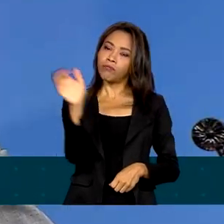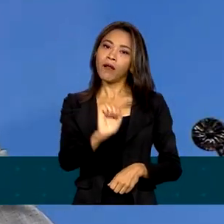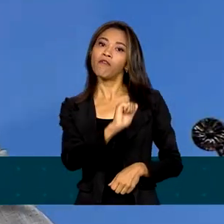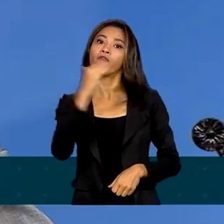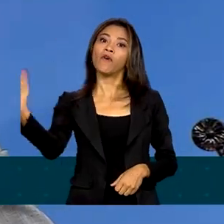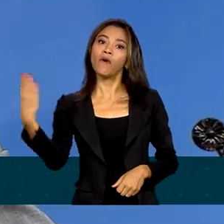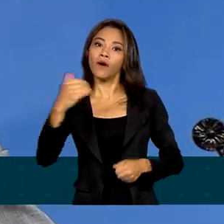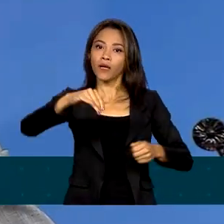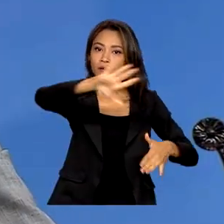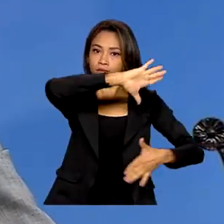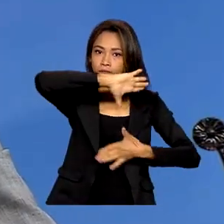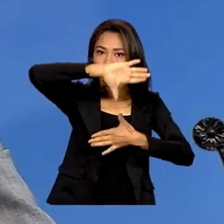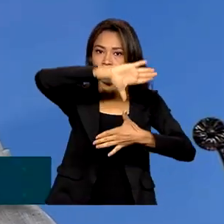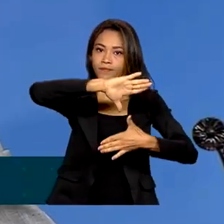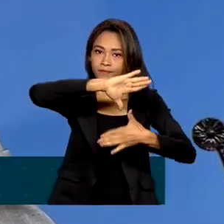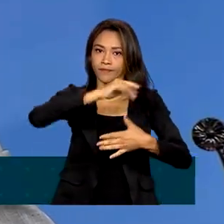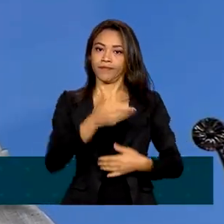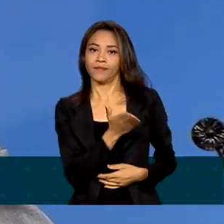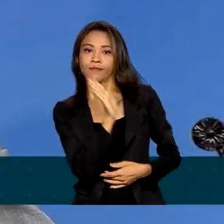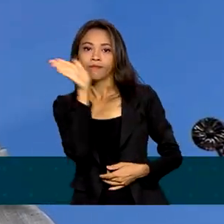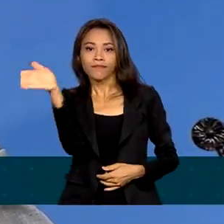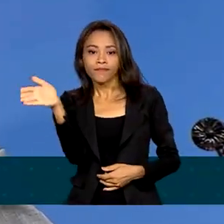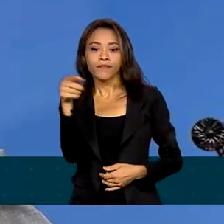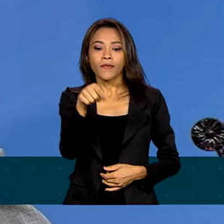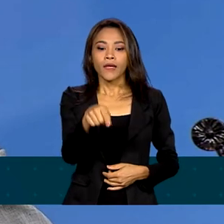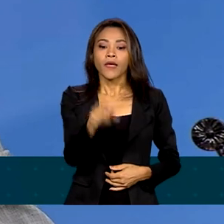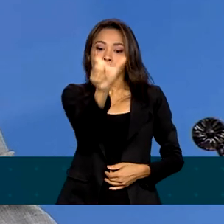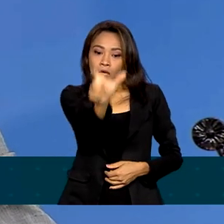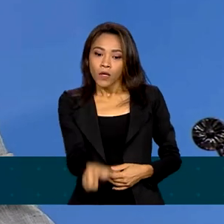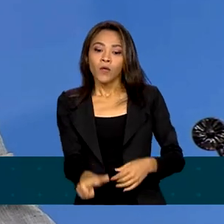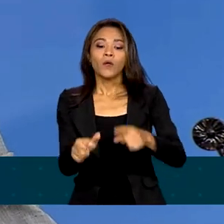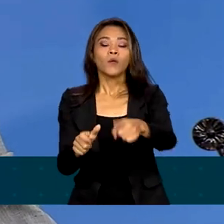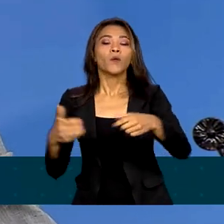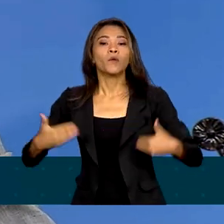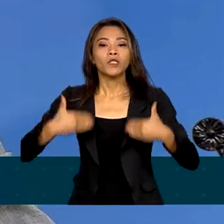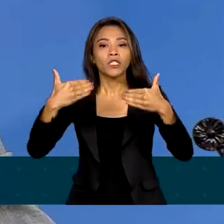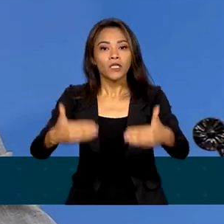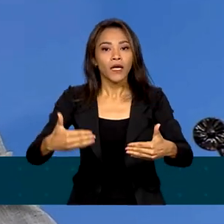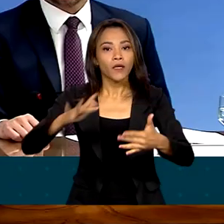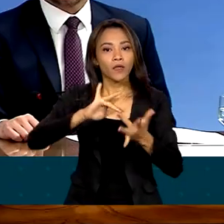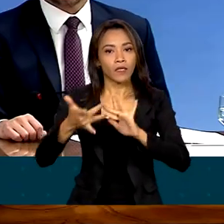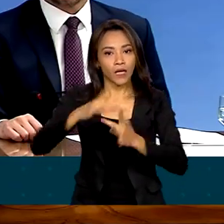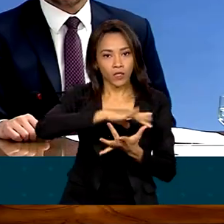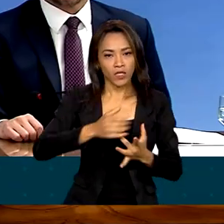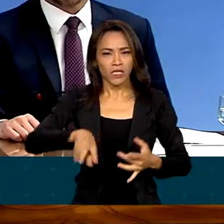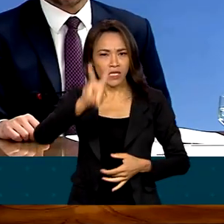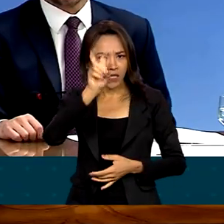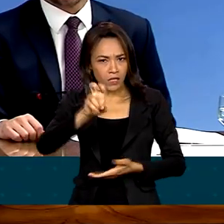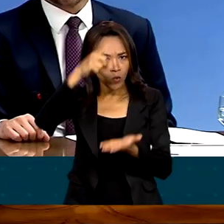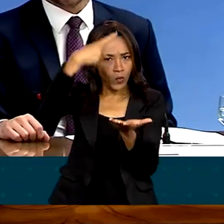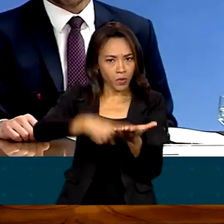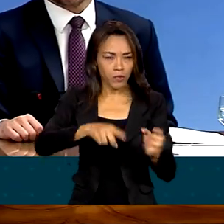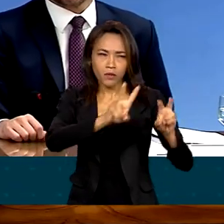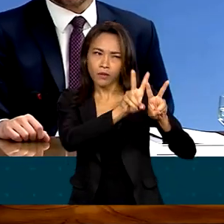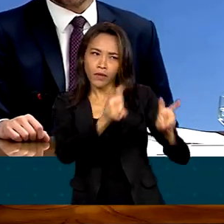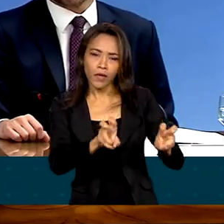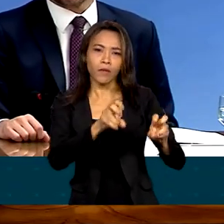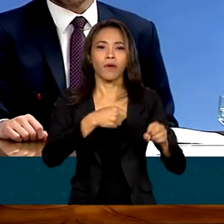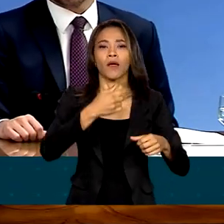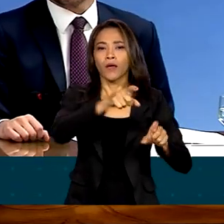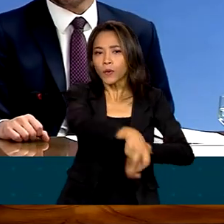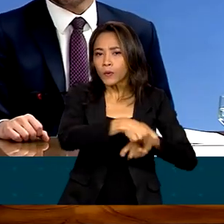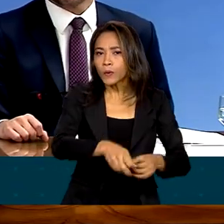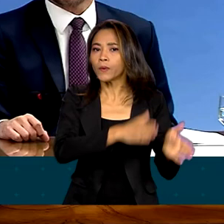Segundo o Ministério das Relações Exteriores, cerca de 20 acordos serão fechados em temas como agricultura, energia